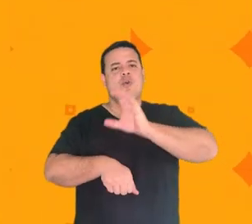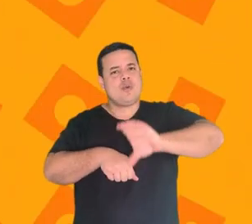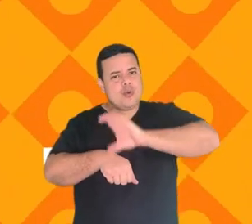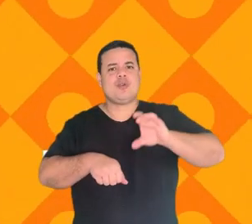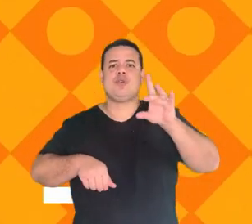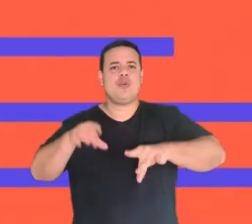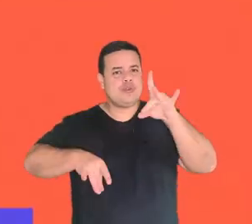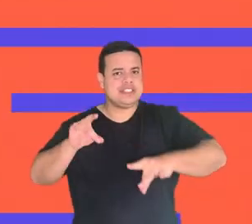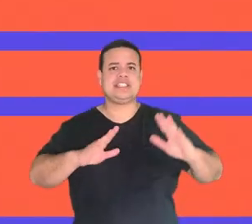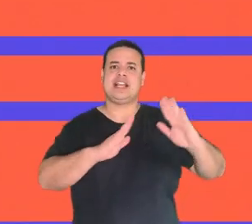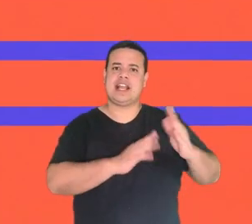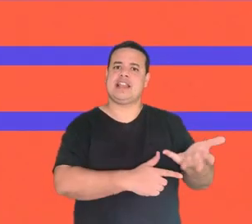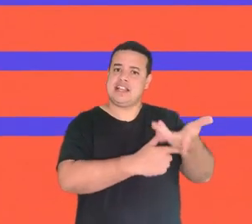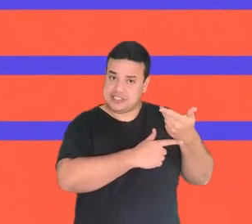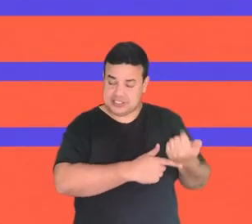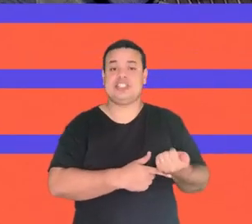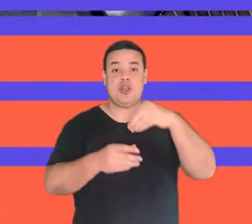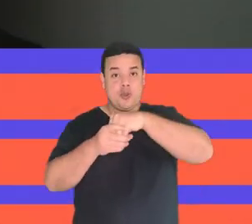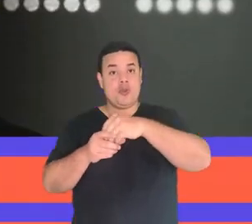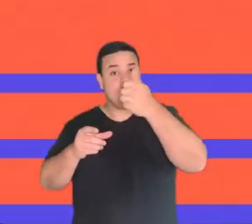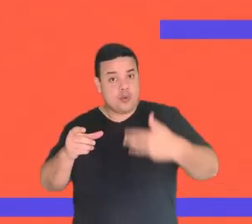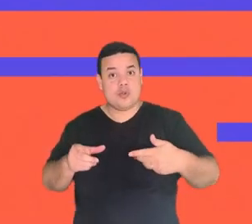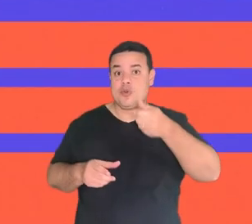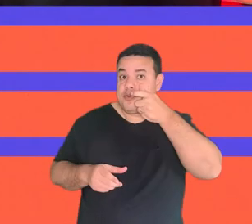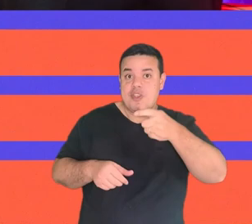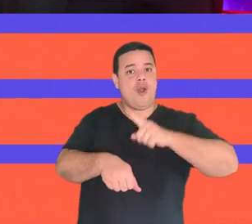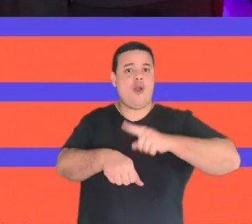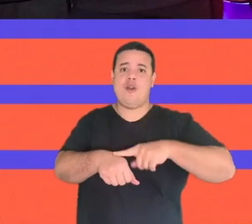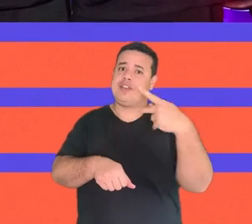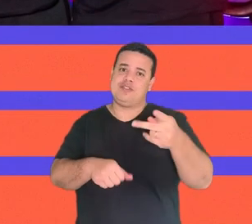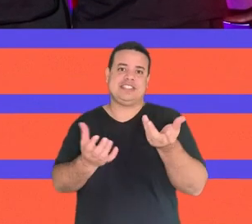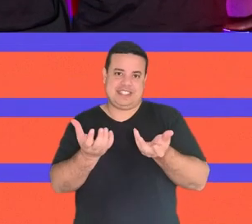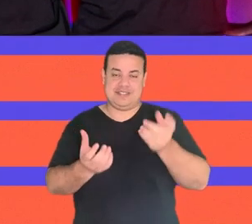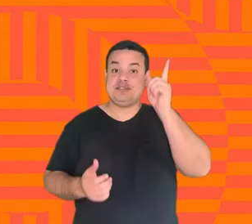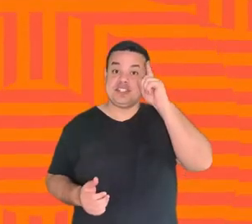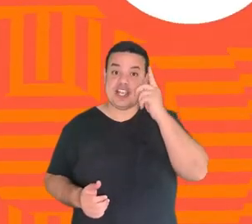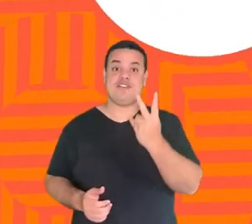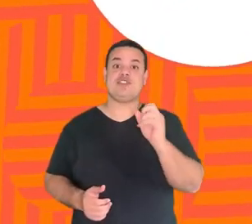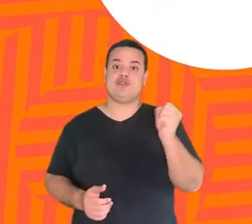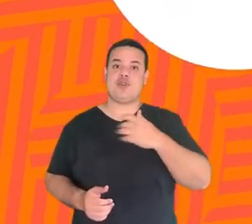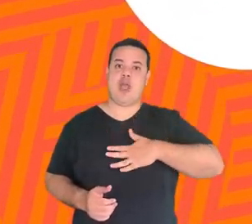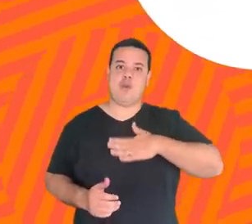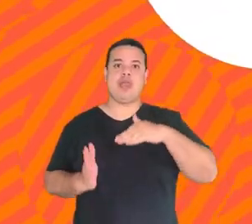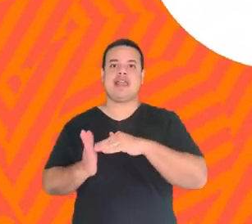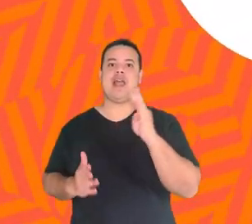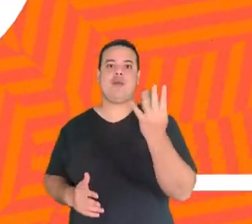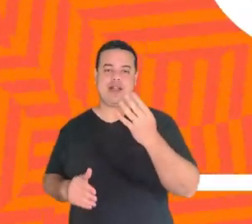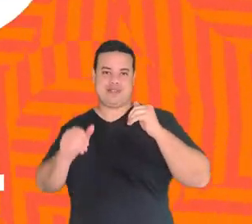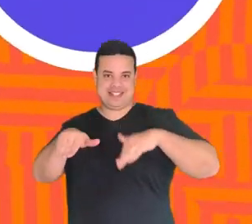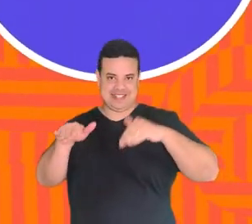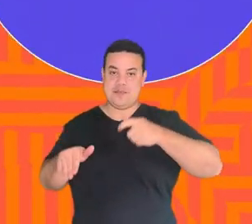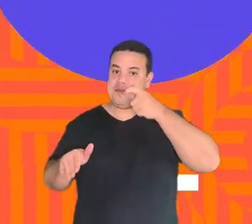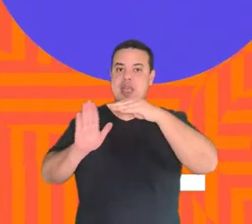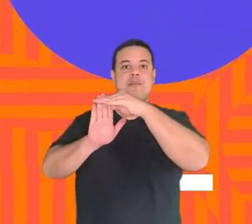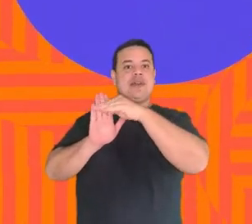atividades gravadas. Cursos, oficinas, residência artística e conteúdo on demand. De 28 de agosto a